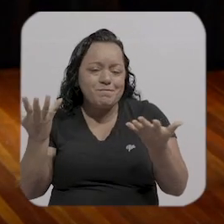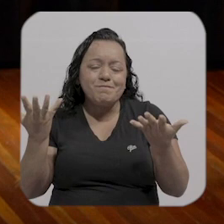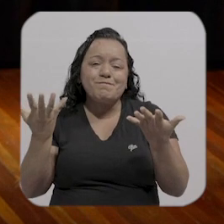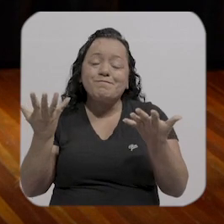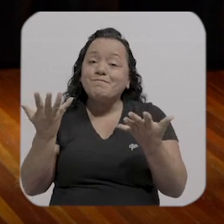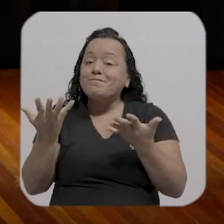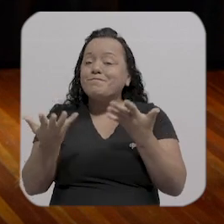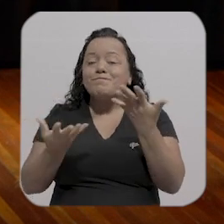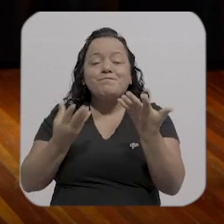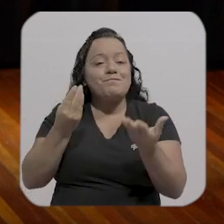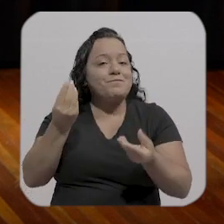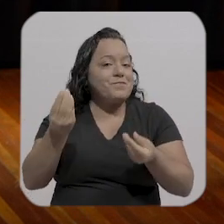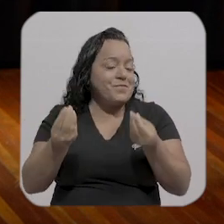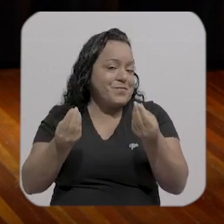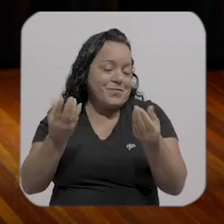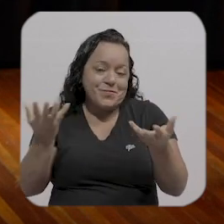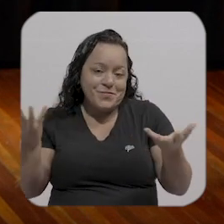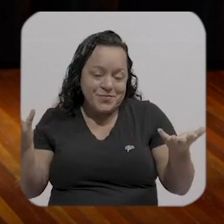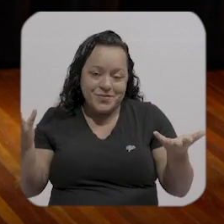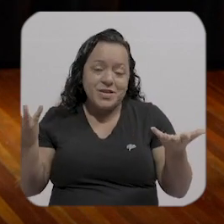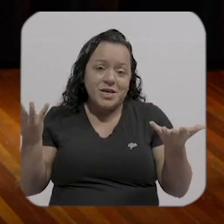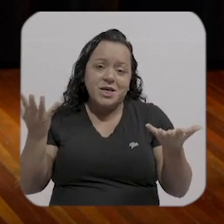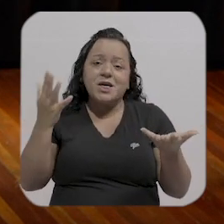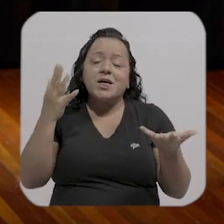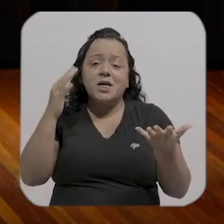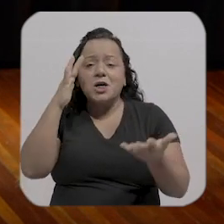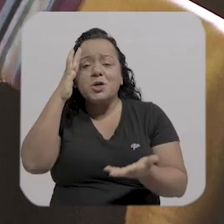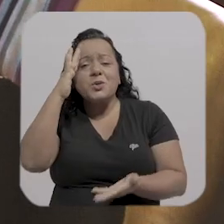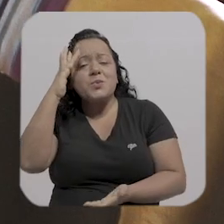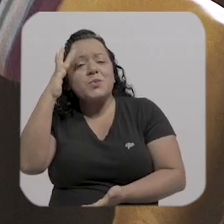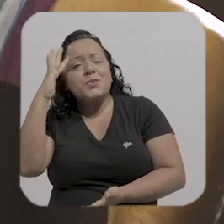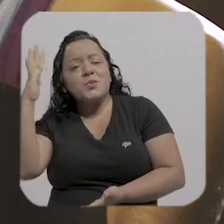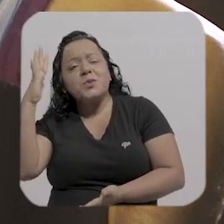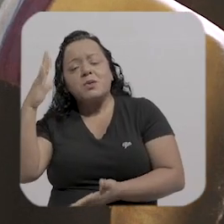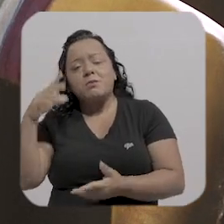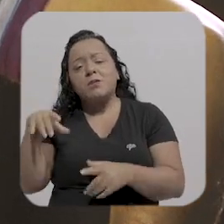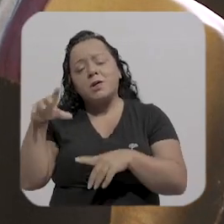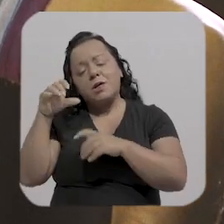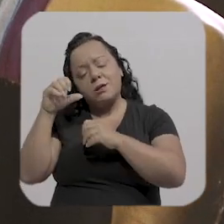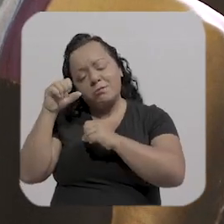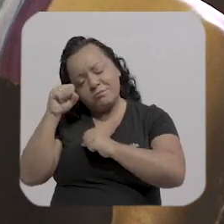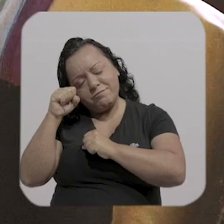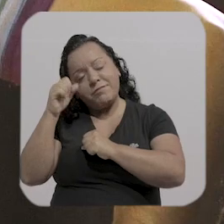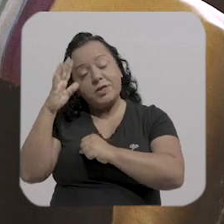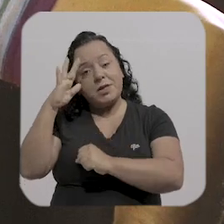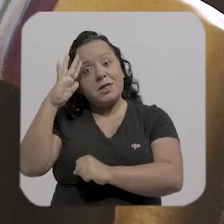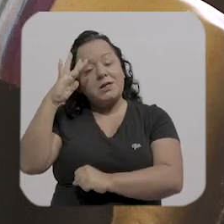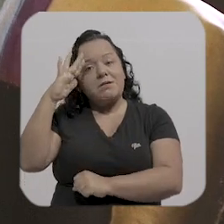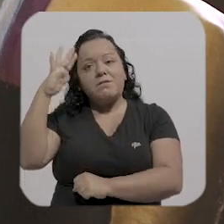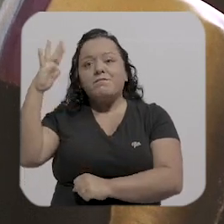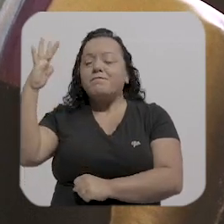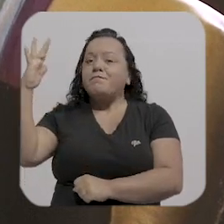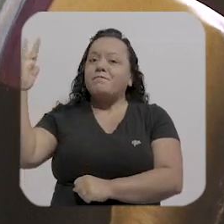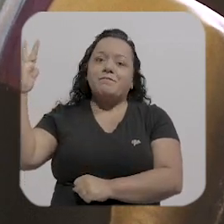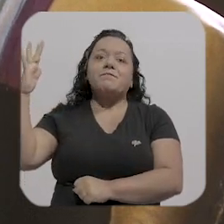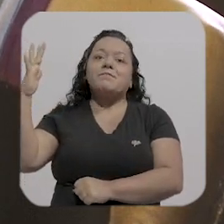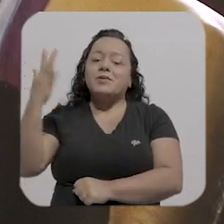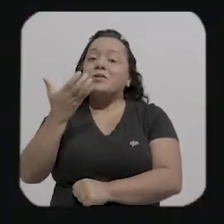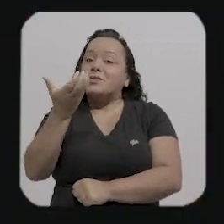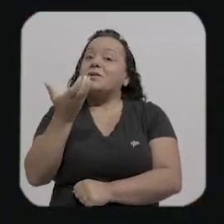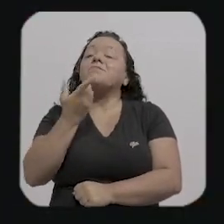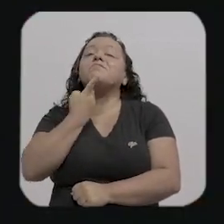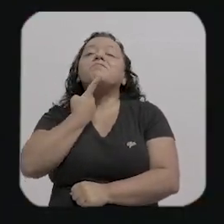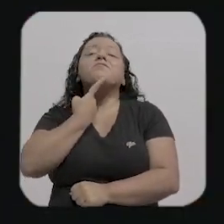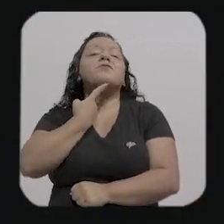e assim eu sonhei você pergunta disso eu sonhei eu delirei um dia ser um poeta